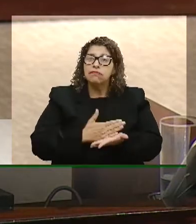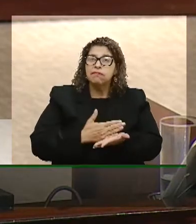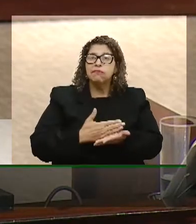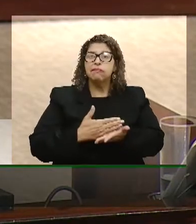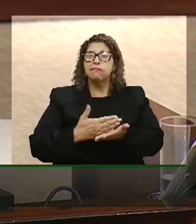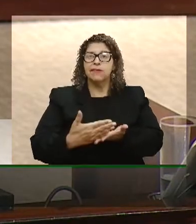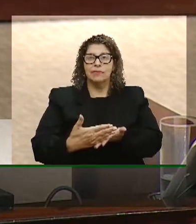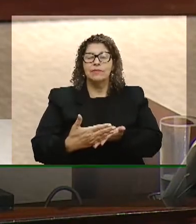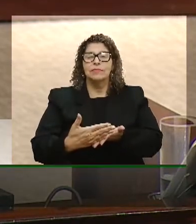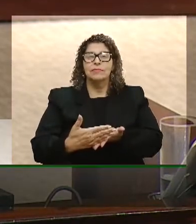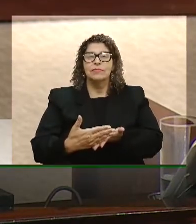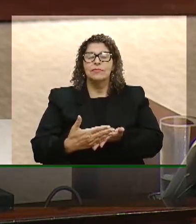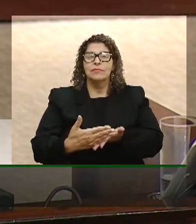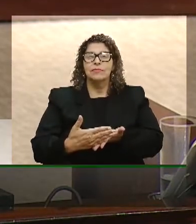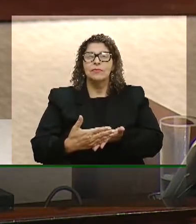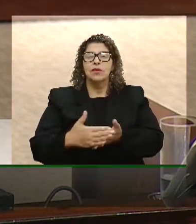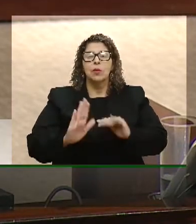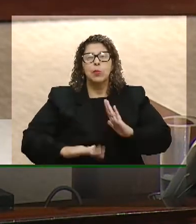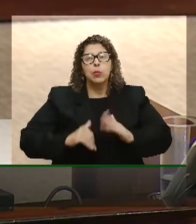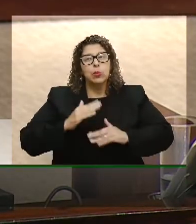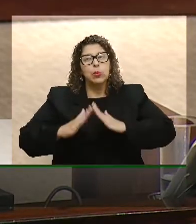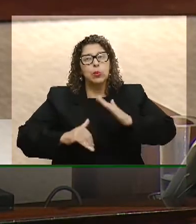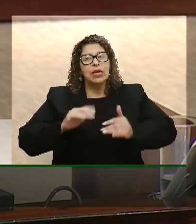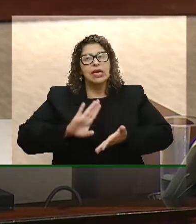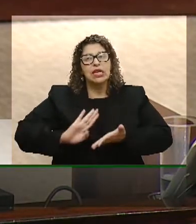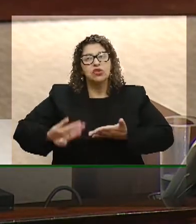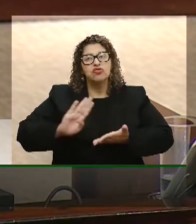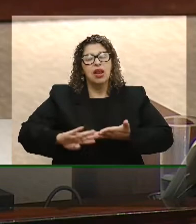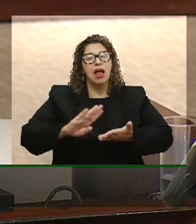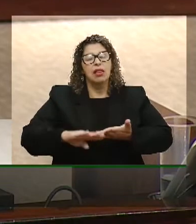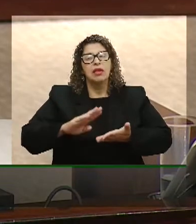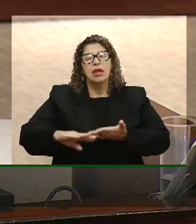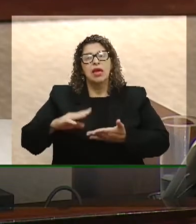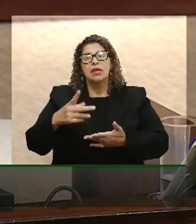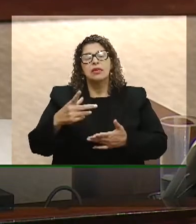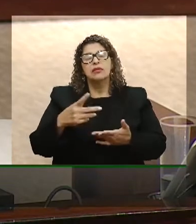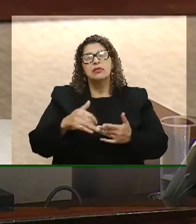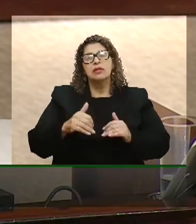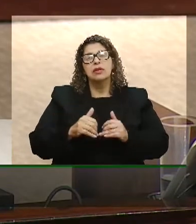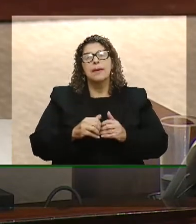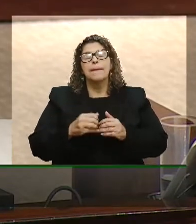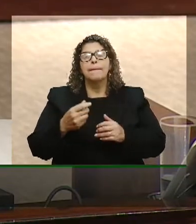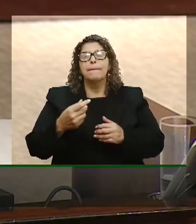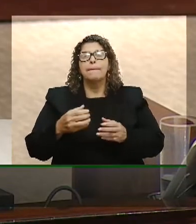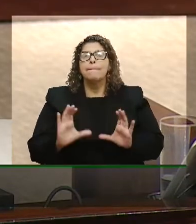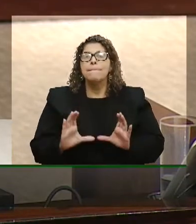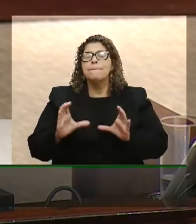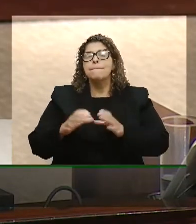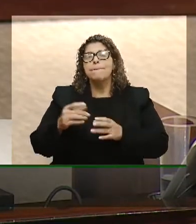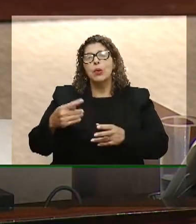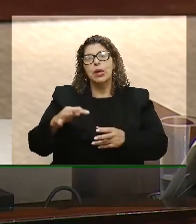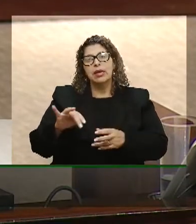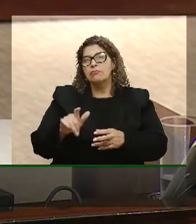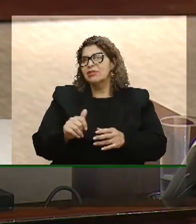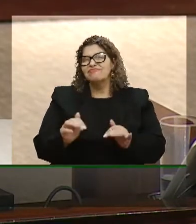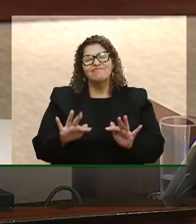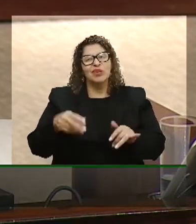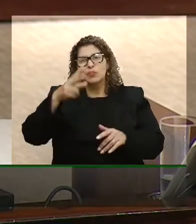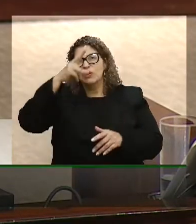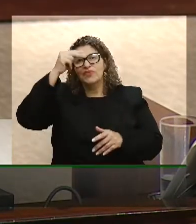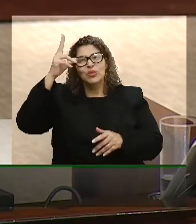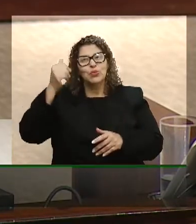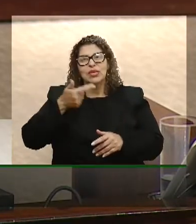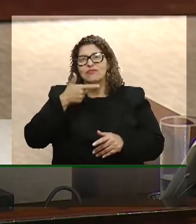haverá progressivamente a retirada desses programas, que as prefeituras sozinhas não conseguirão dar conta disso. Então, isso é muito